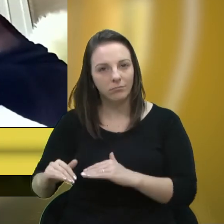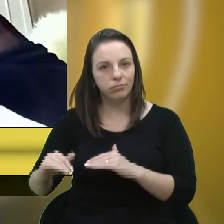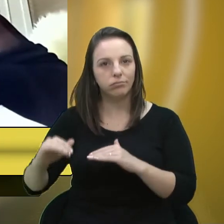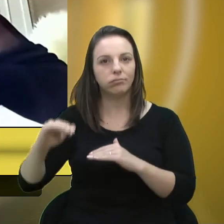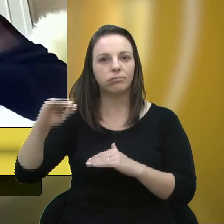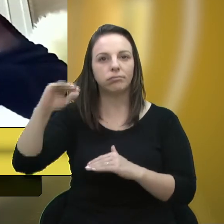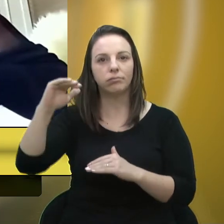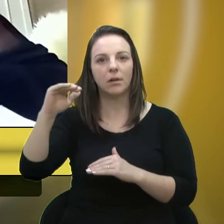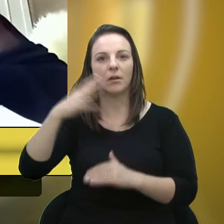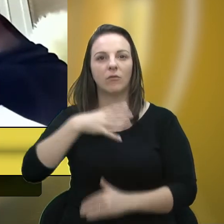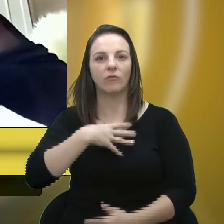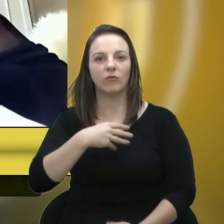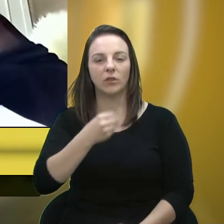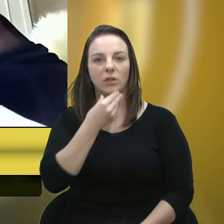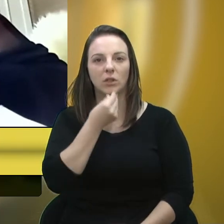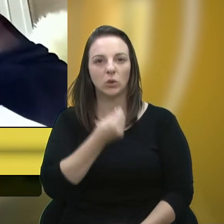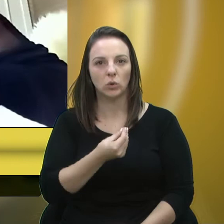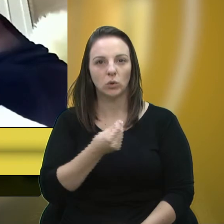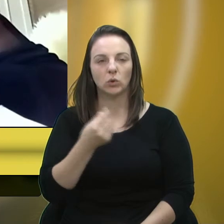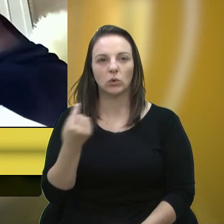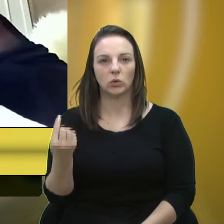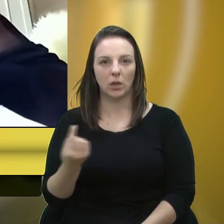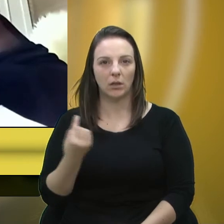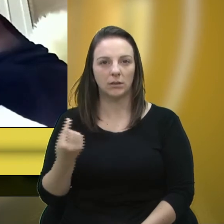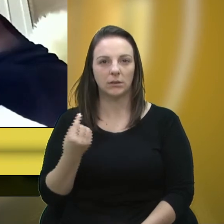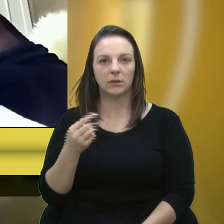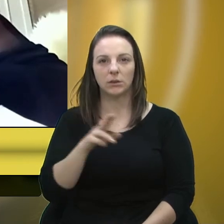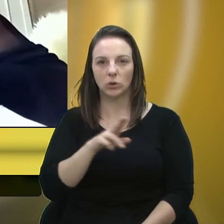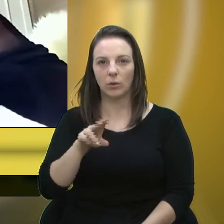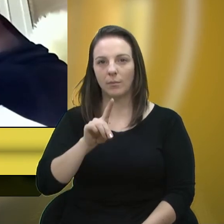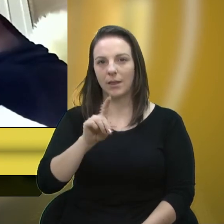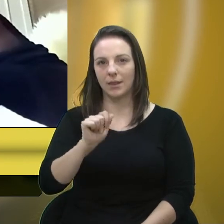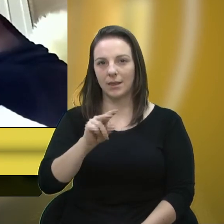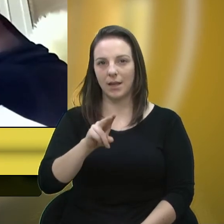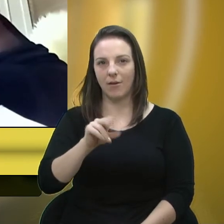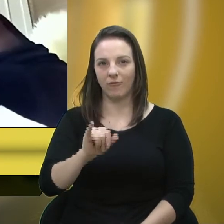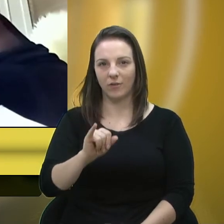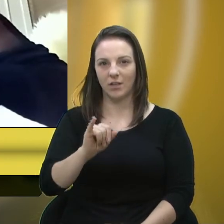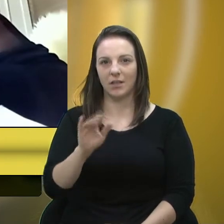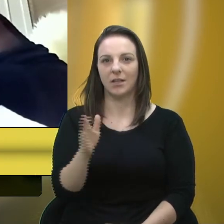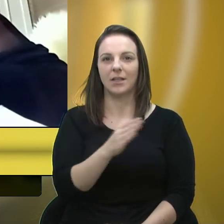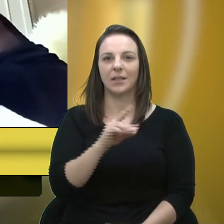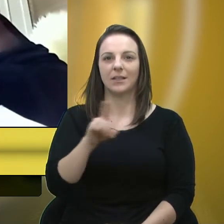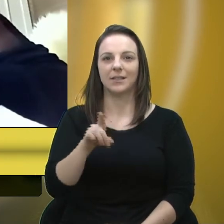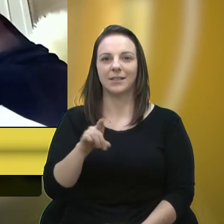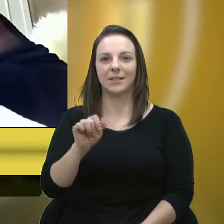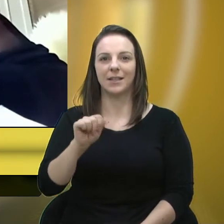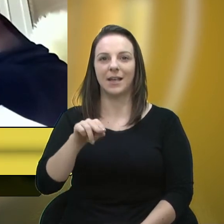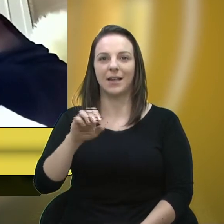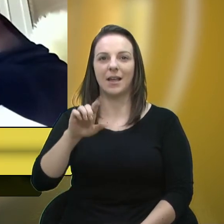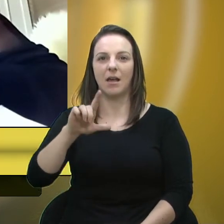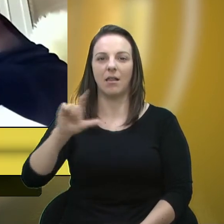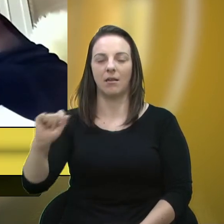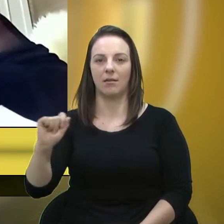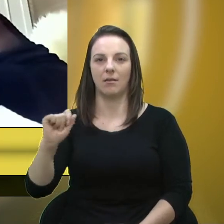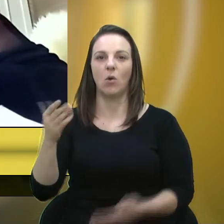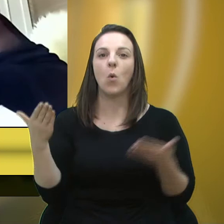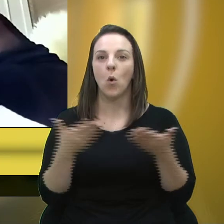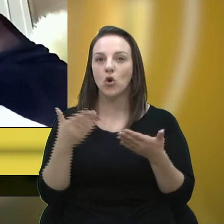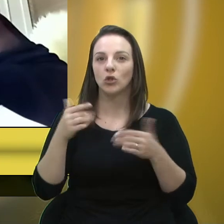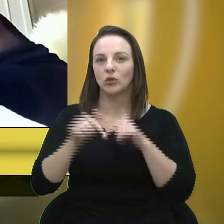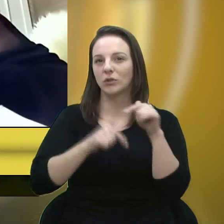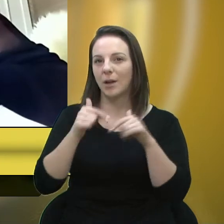o Davi Zanella, hoje caminhoneiro, e a Marlene foi uma pessoa da